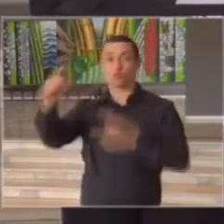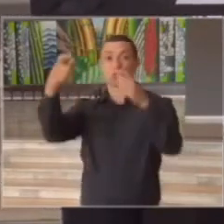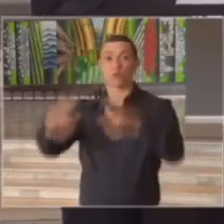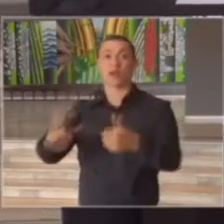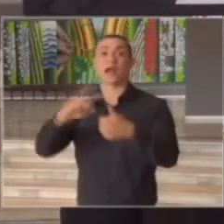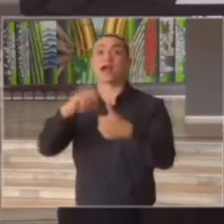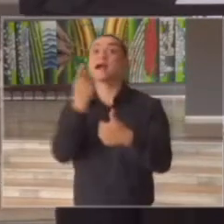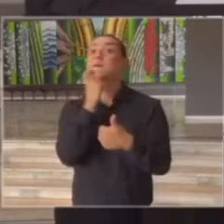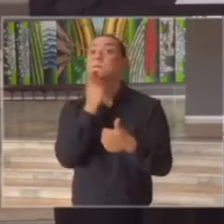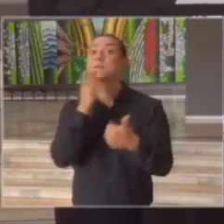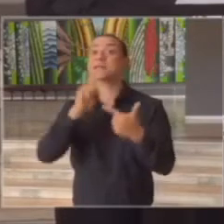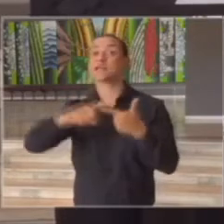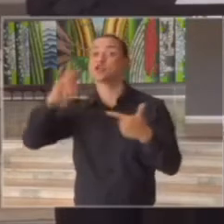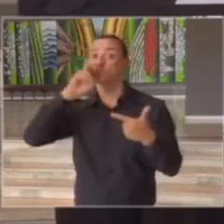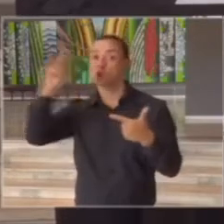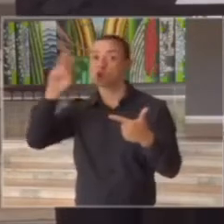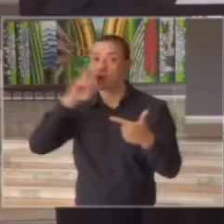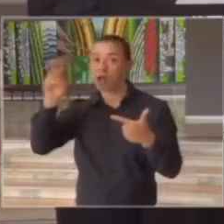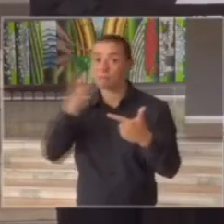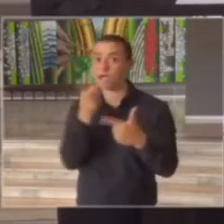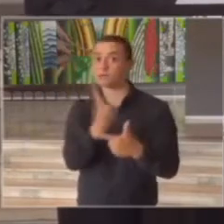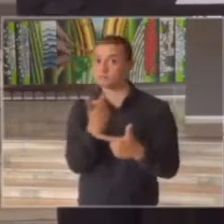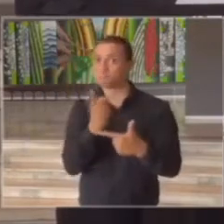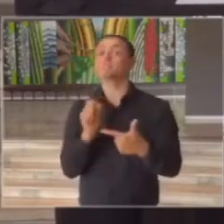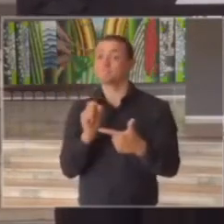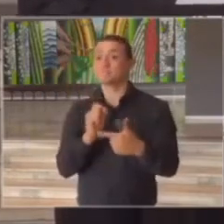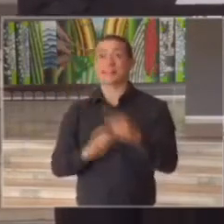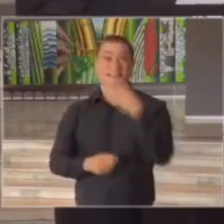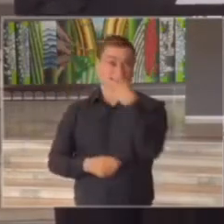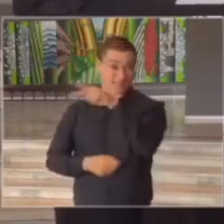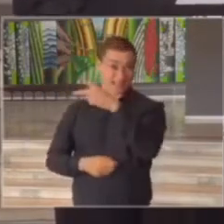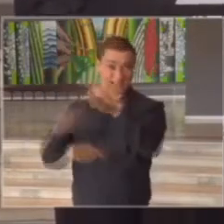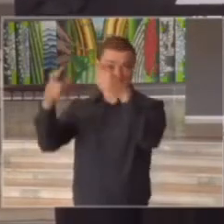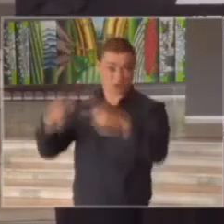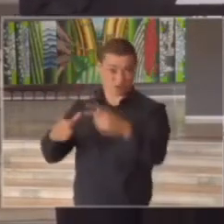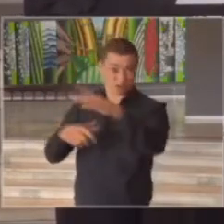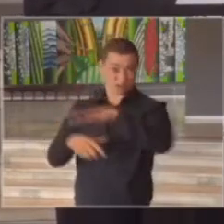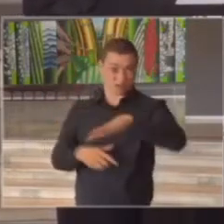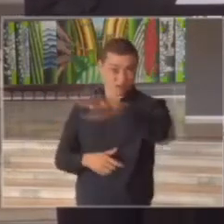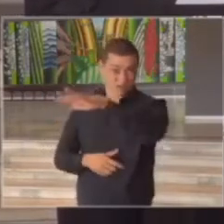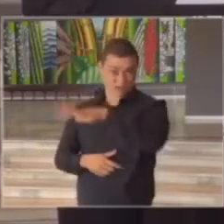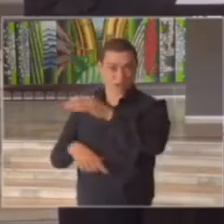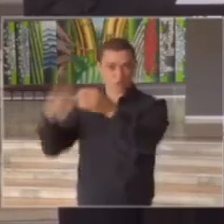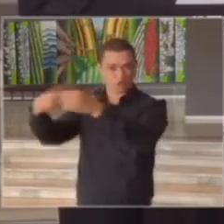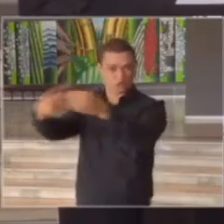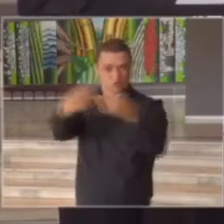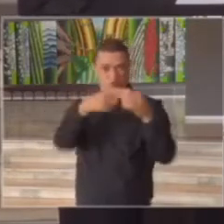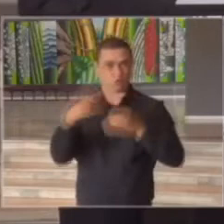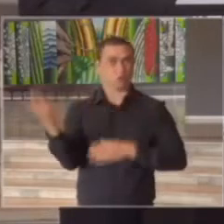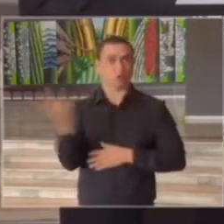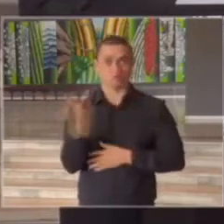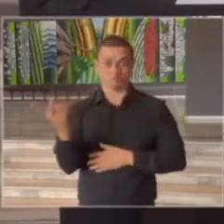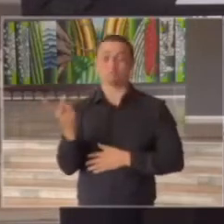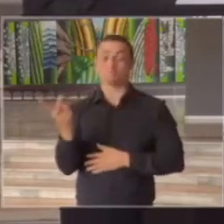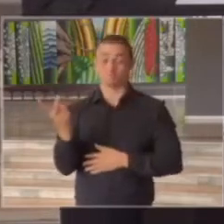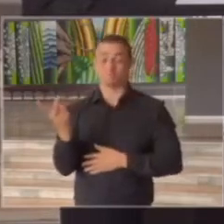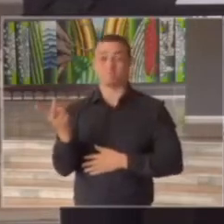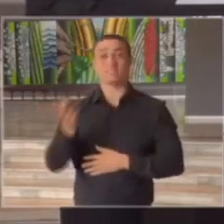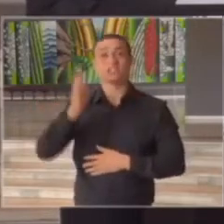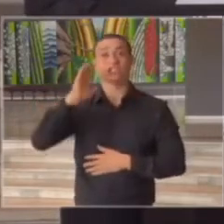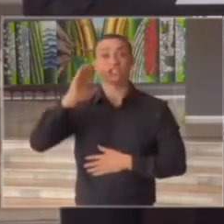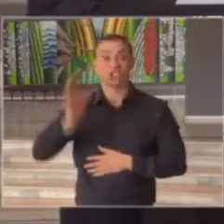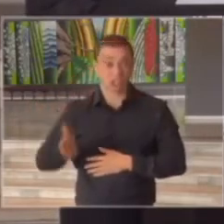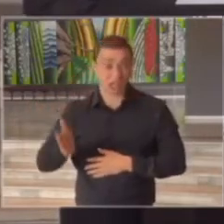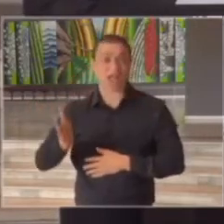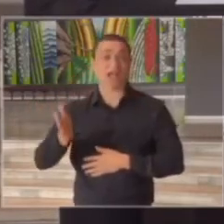municípios que estão dentro de uma região de saúde pela média da região de saúde ela